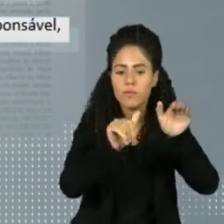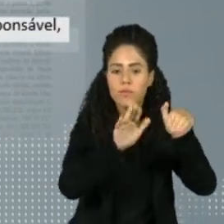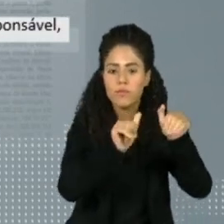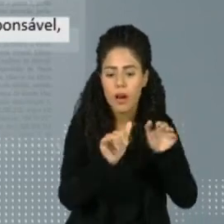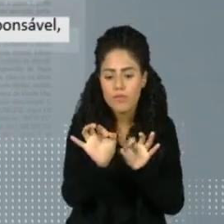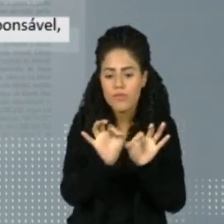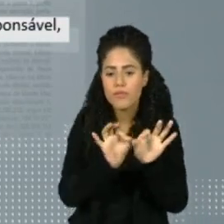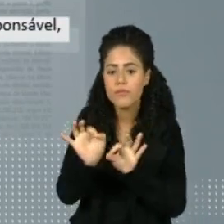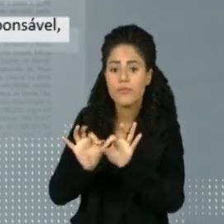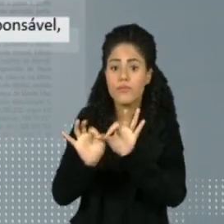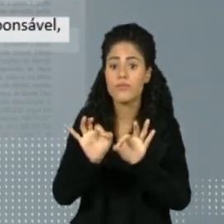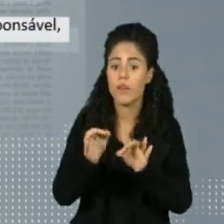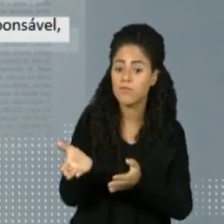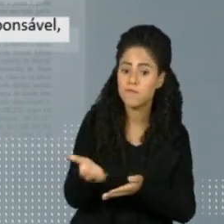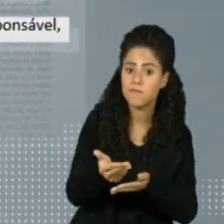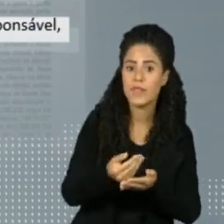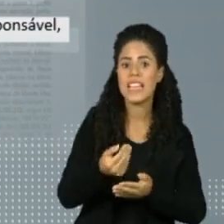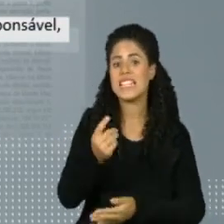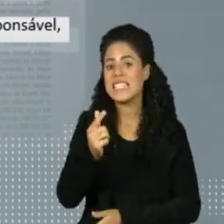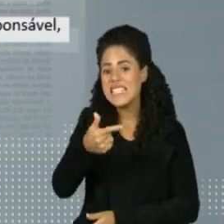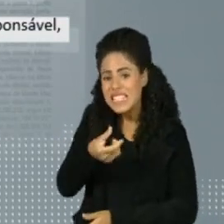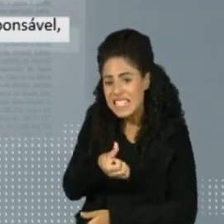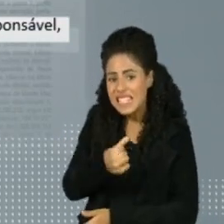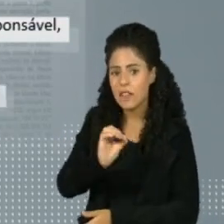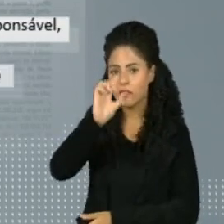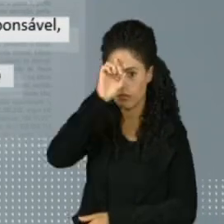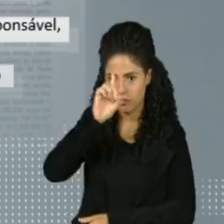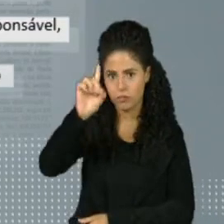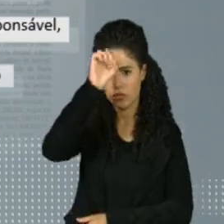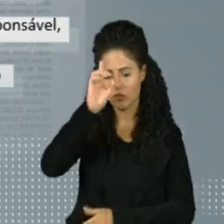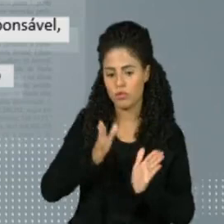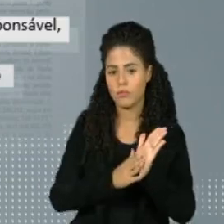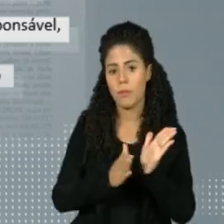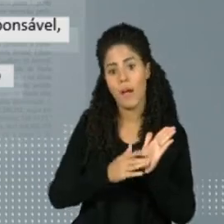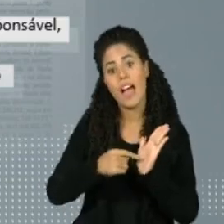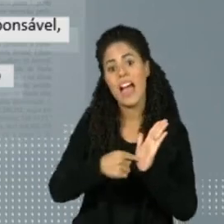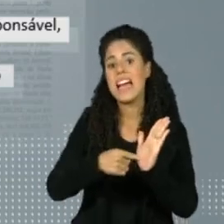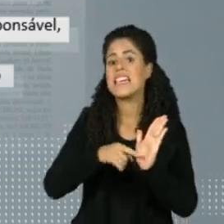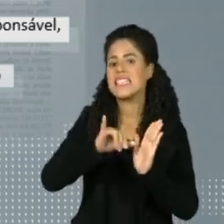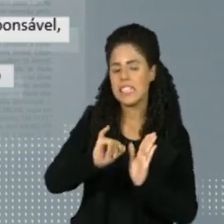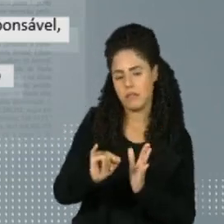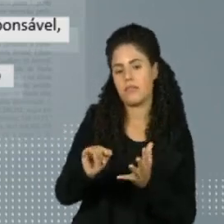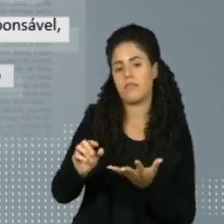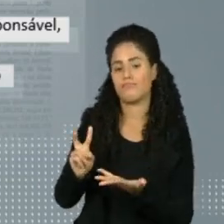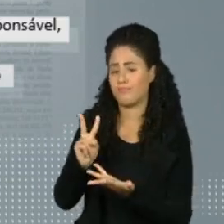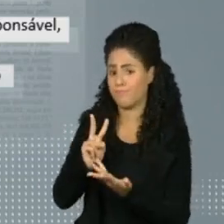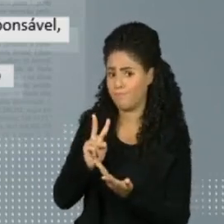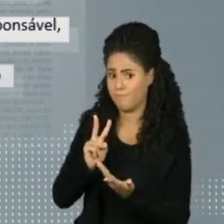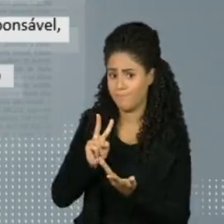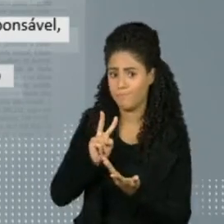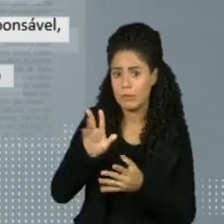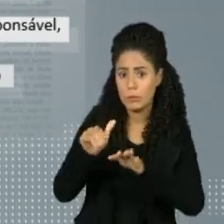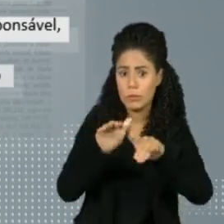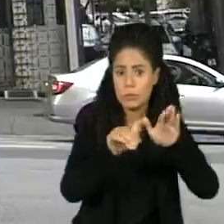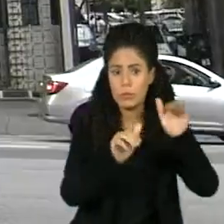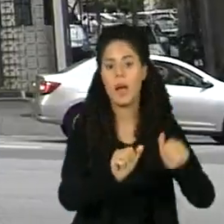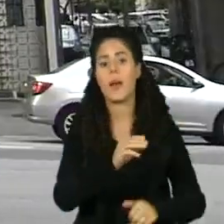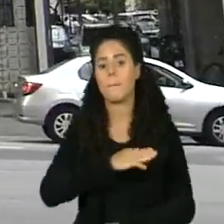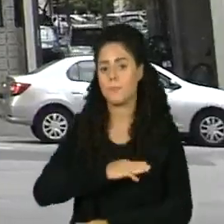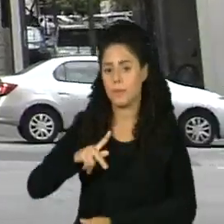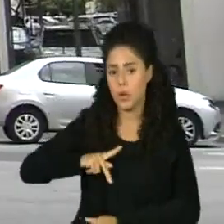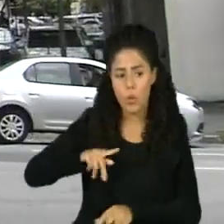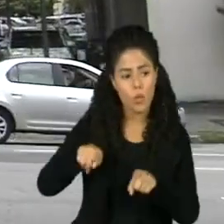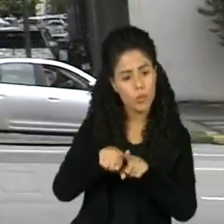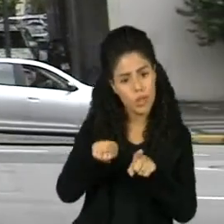regularizada em um prazo de 60 dias, sob pena de comunicação ao Conselho Tutelar e ao Ministério Público.